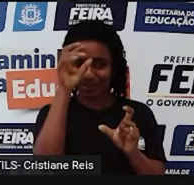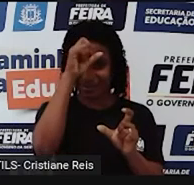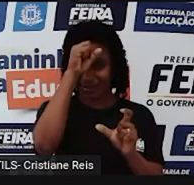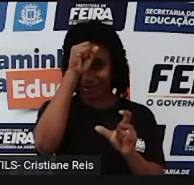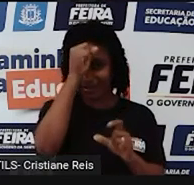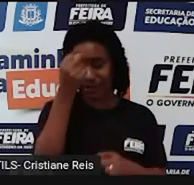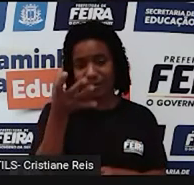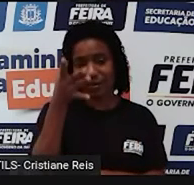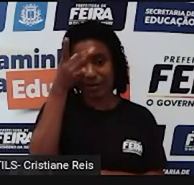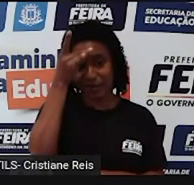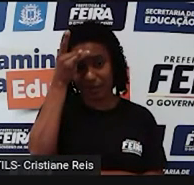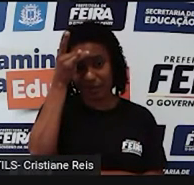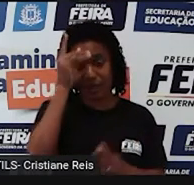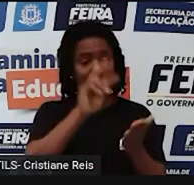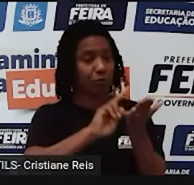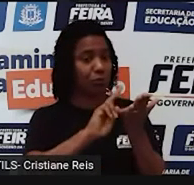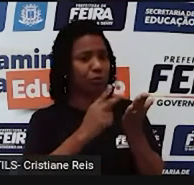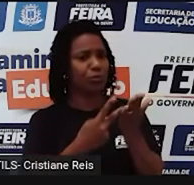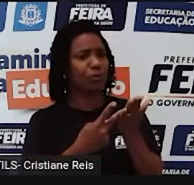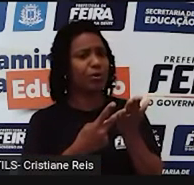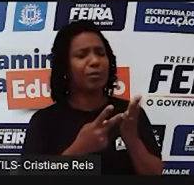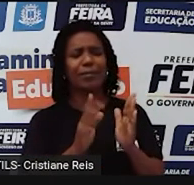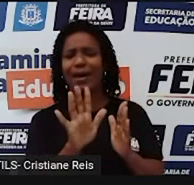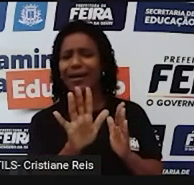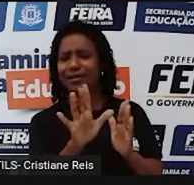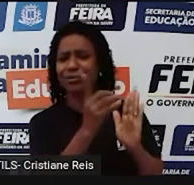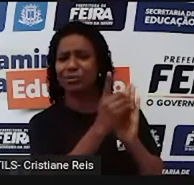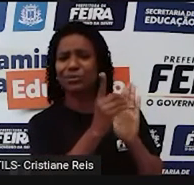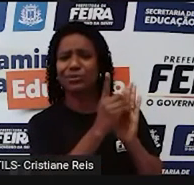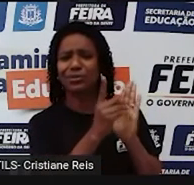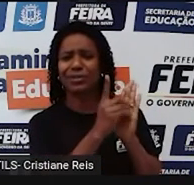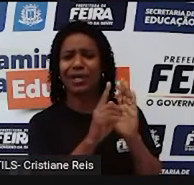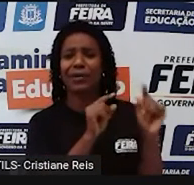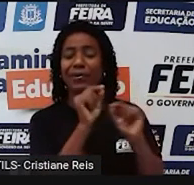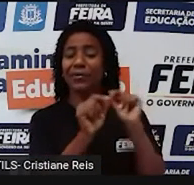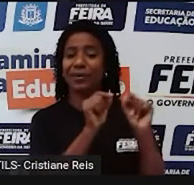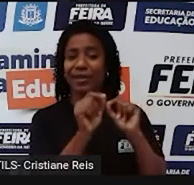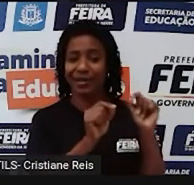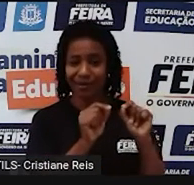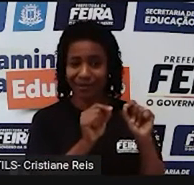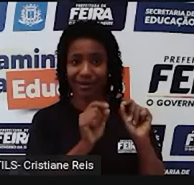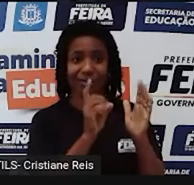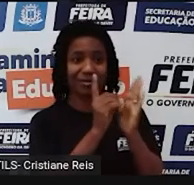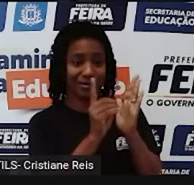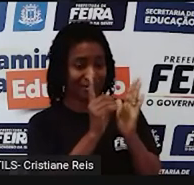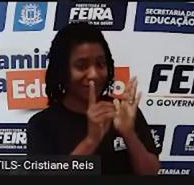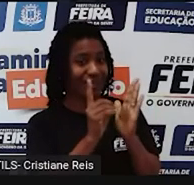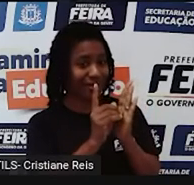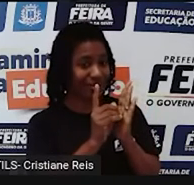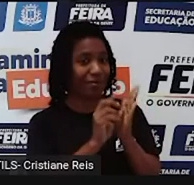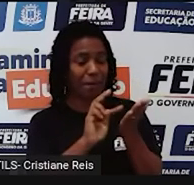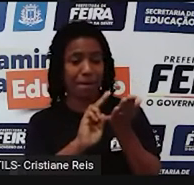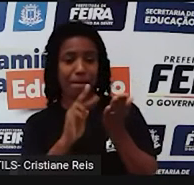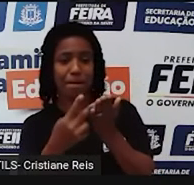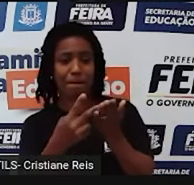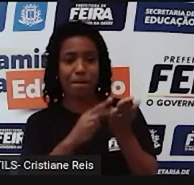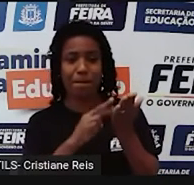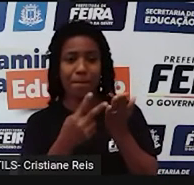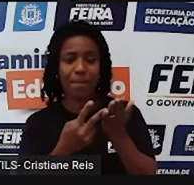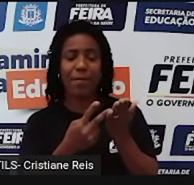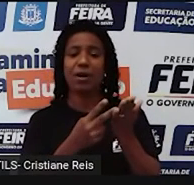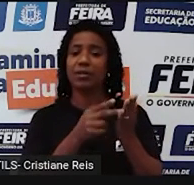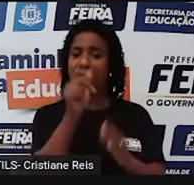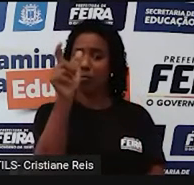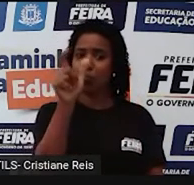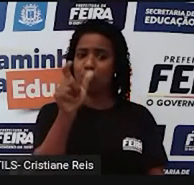O que é de fato o dicionário? é uma compilação de palavras termos ou vocábulos de uma